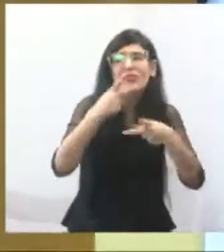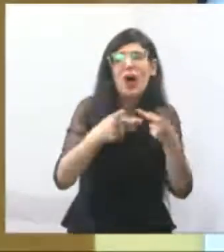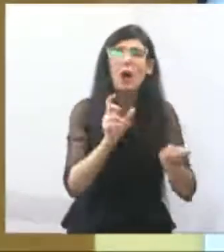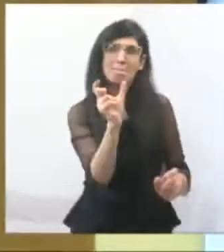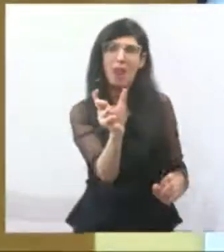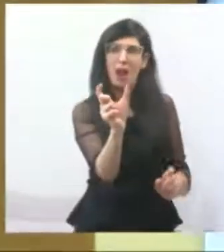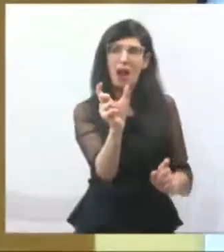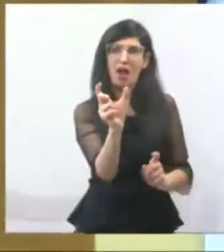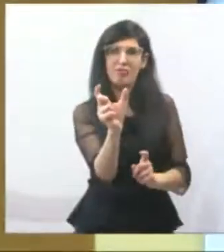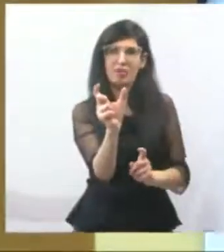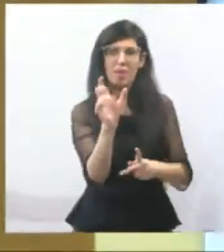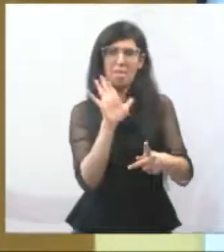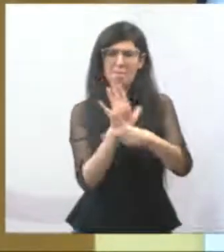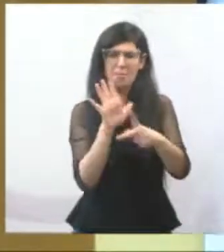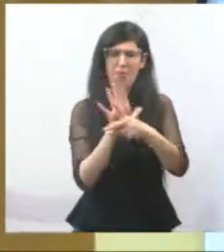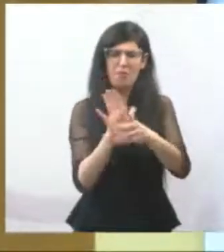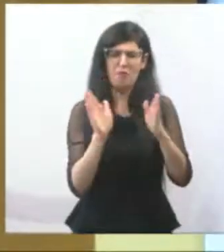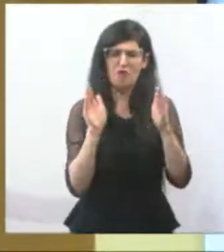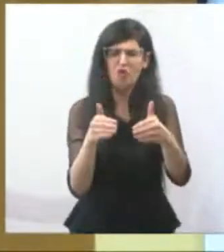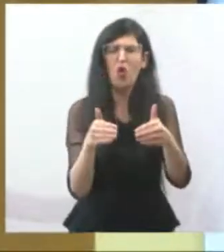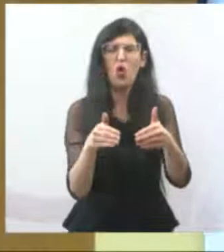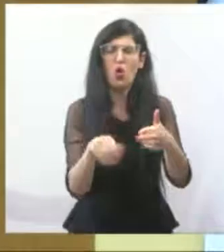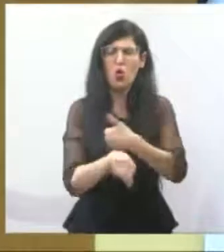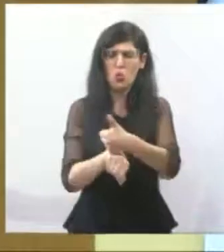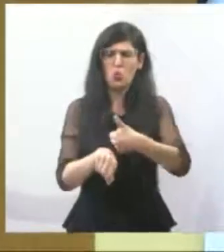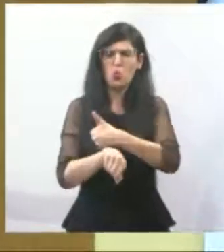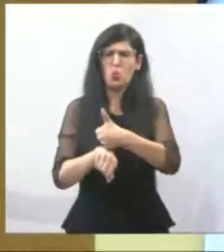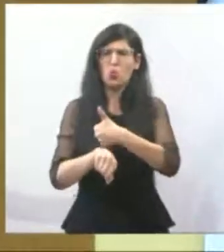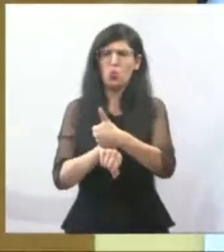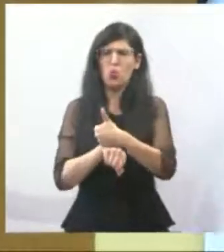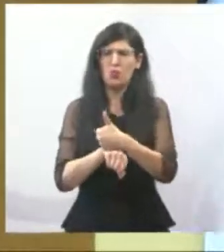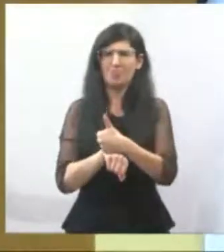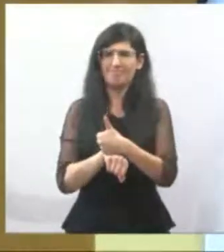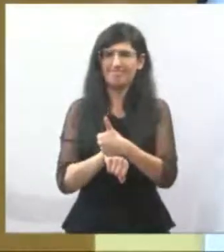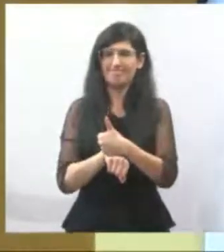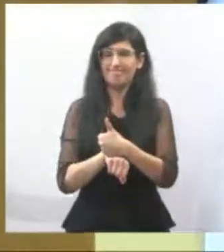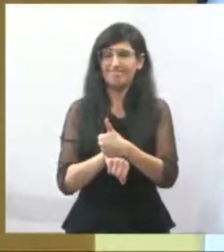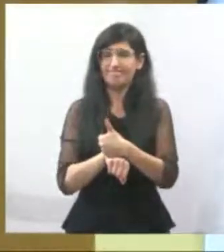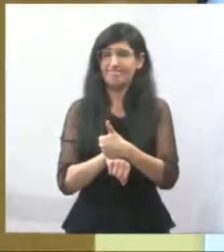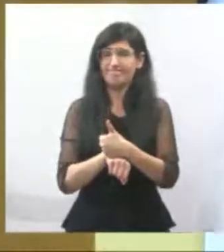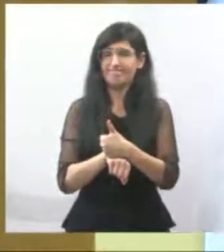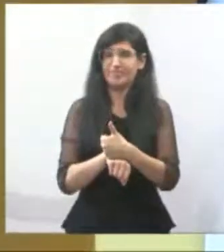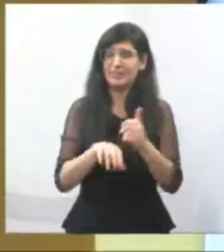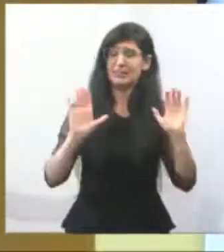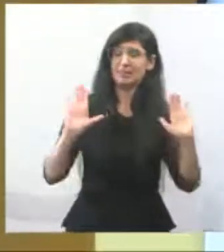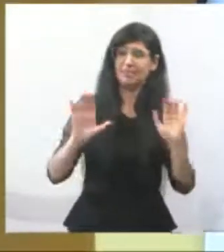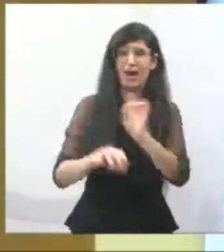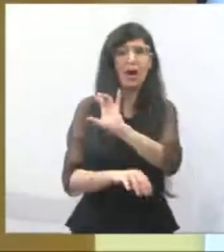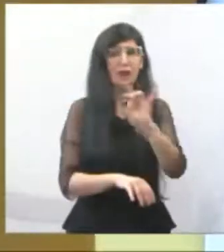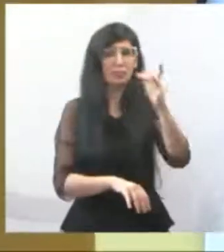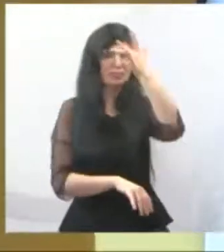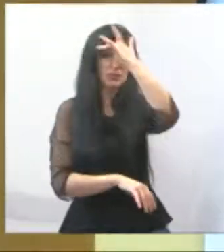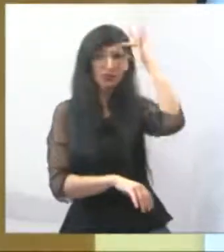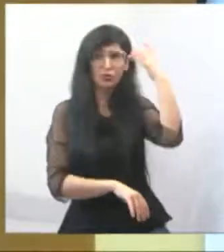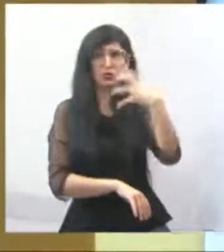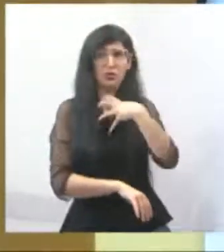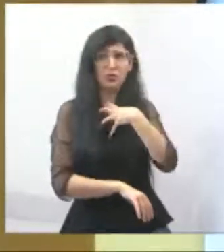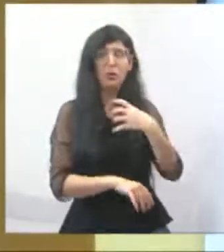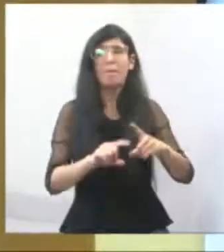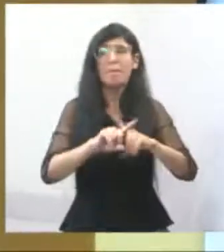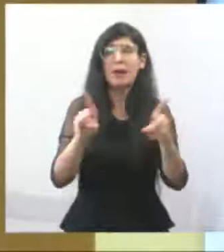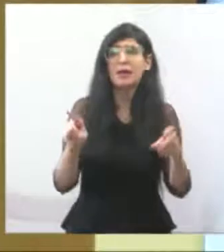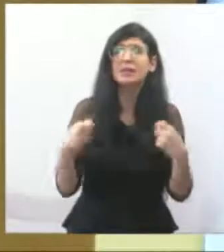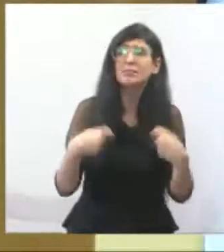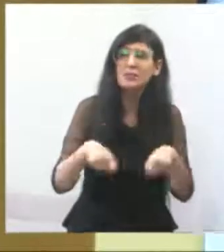grupo que possa estar informando de uma forma clara e precisa cada paciente que